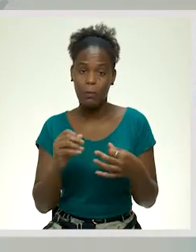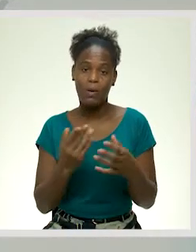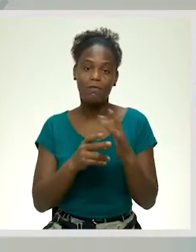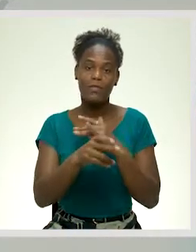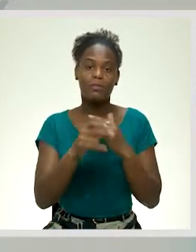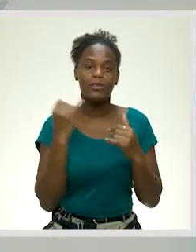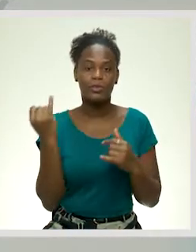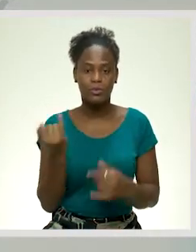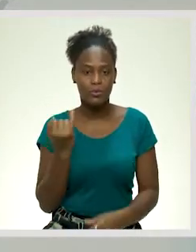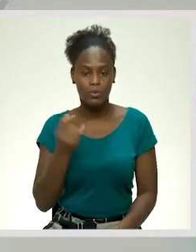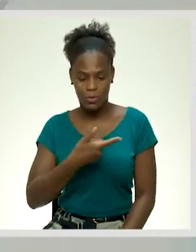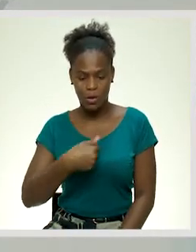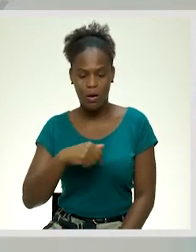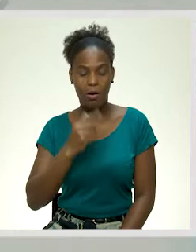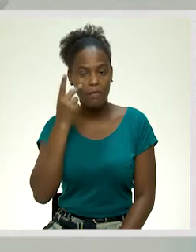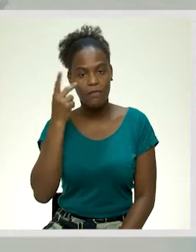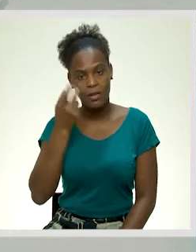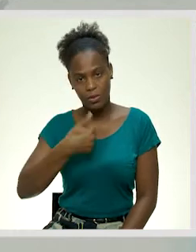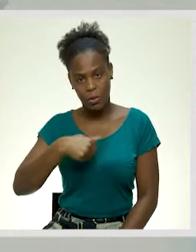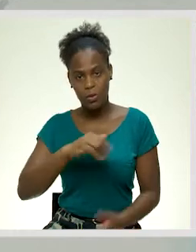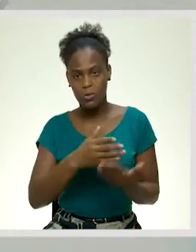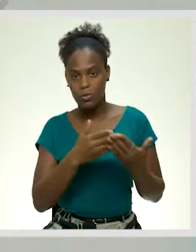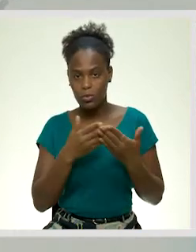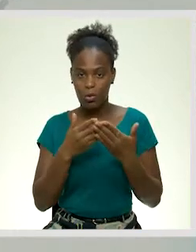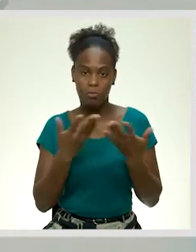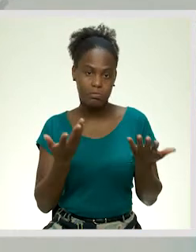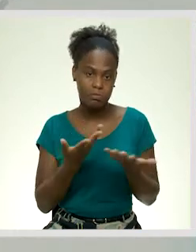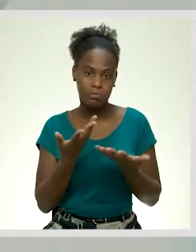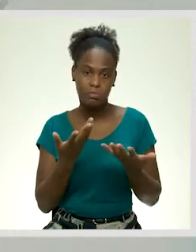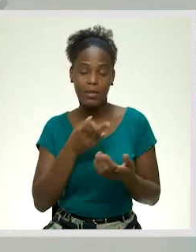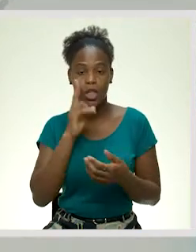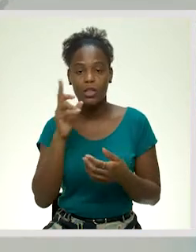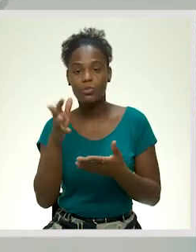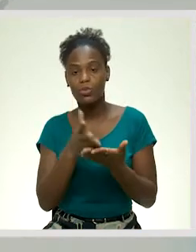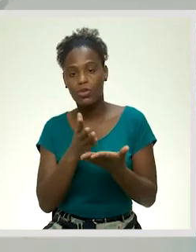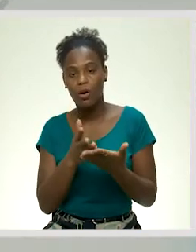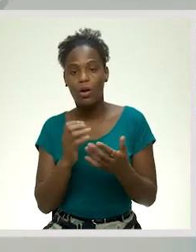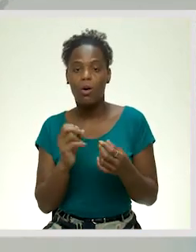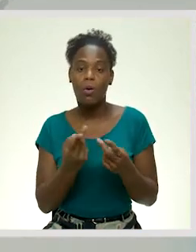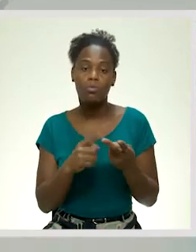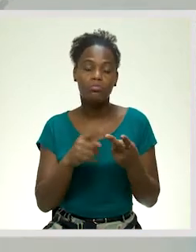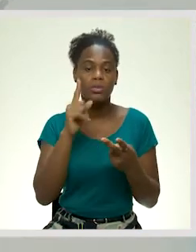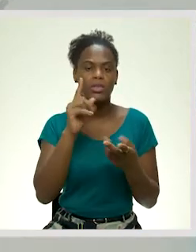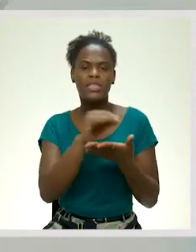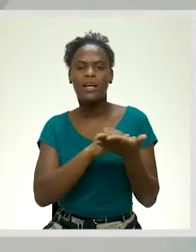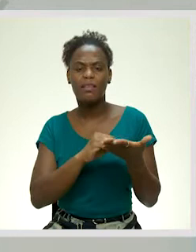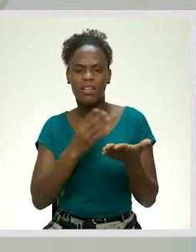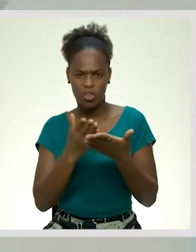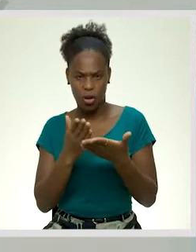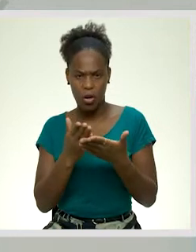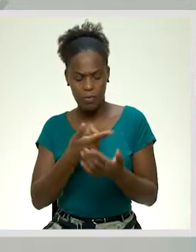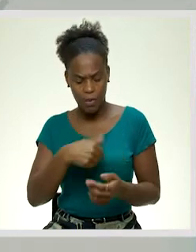uma instituição, nós, a nossa vida académica estudantil, à direção da escola ou à secretaria da escola,